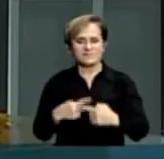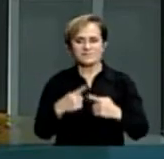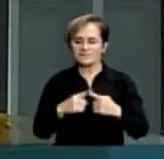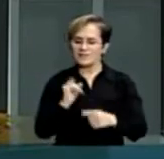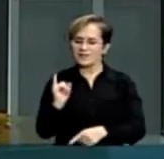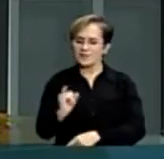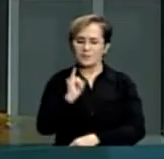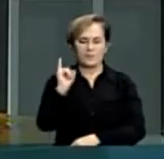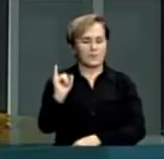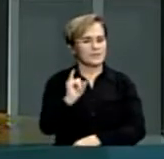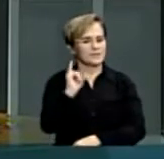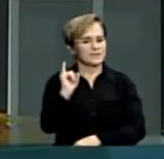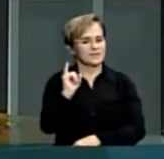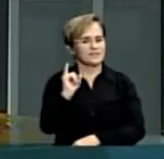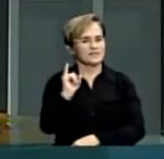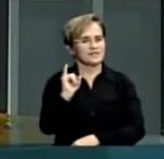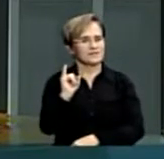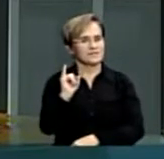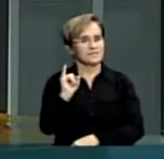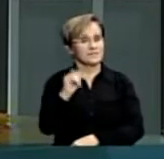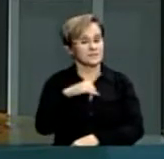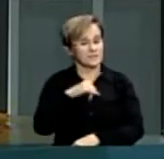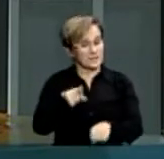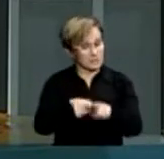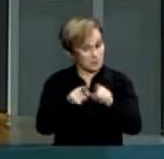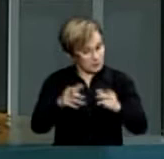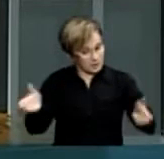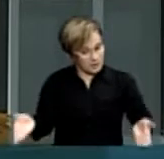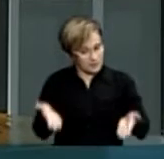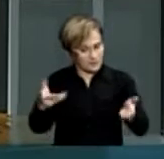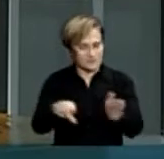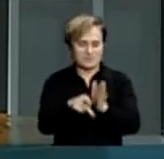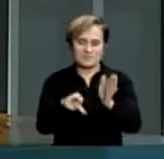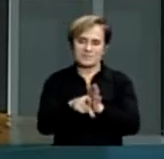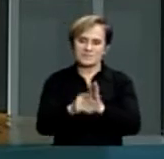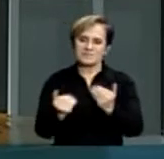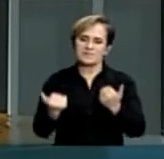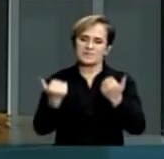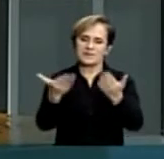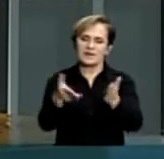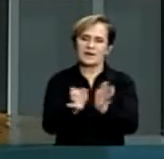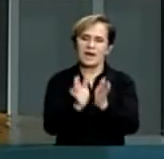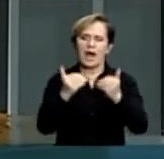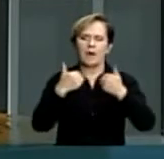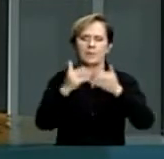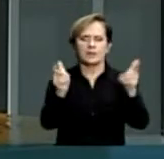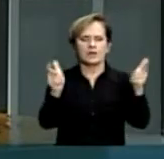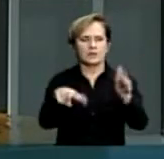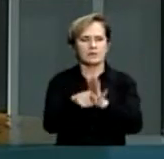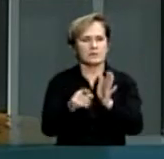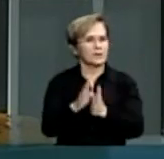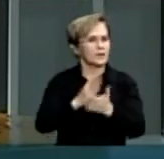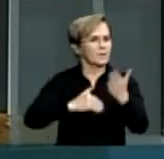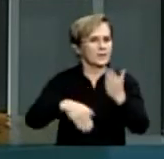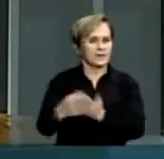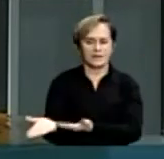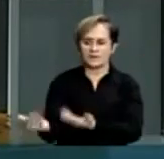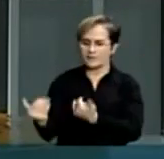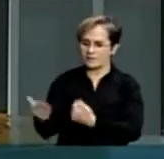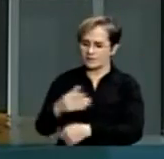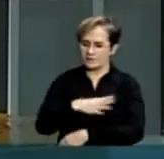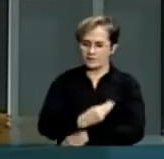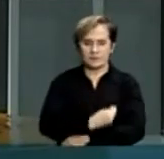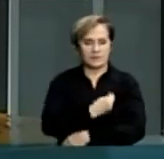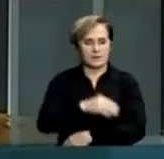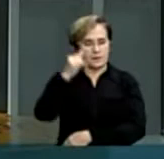importância e também pelo incentivo que nós temos que dar a abrir espaço para toda a nossa juventude que vive no